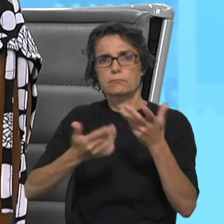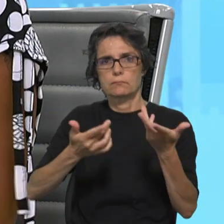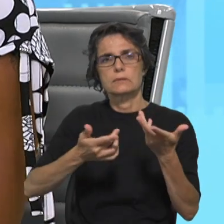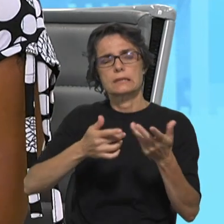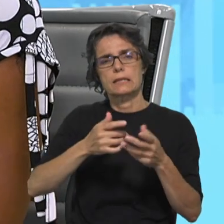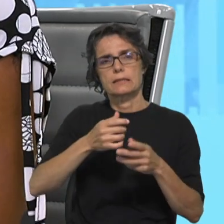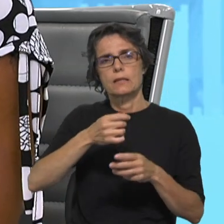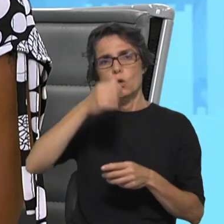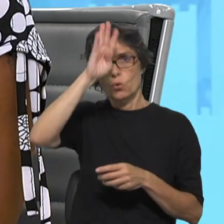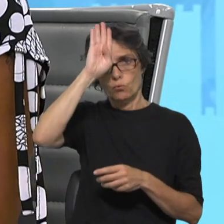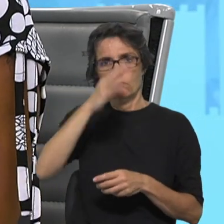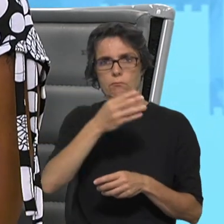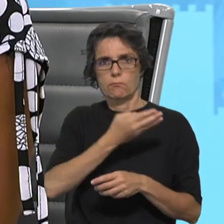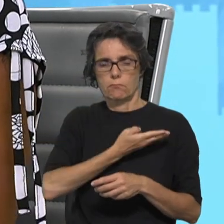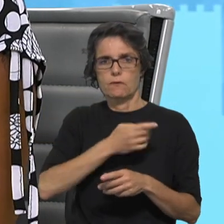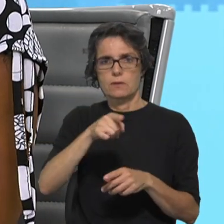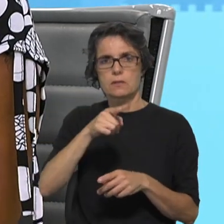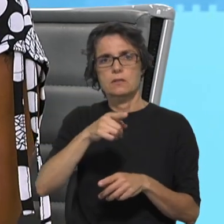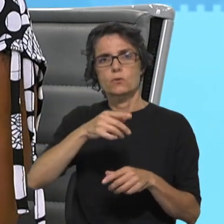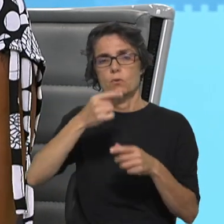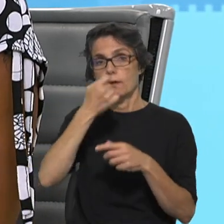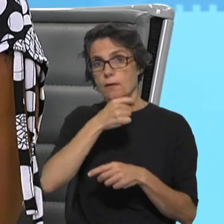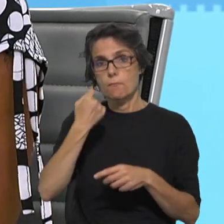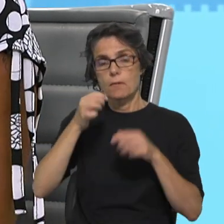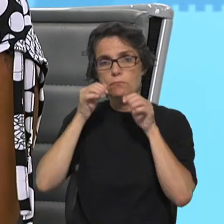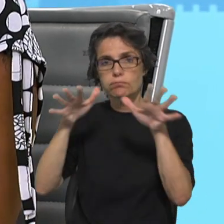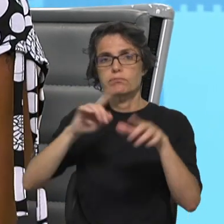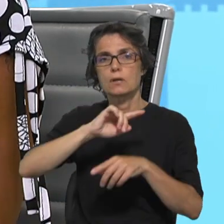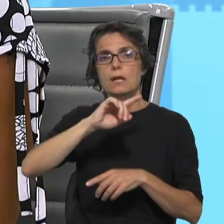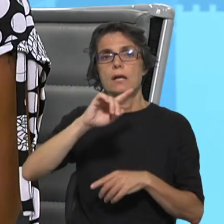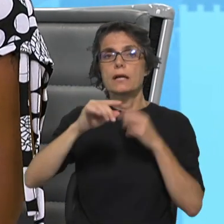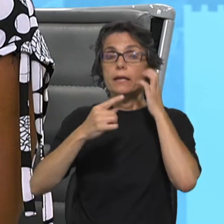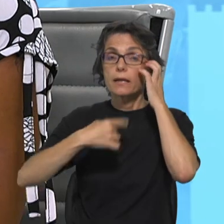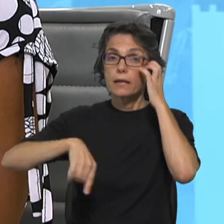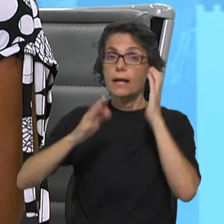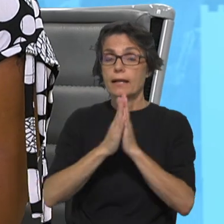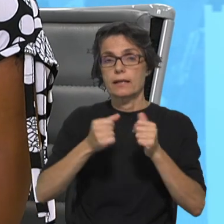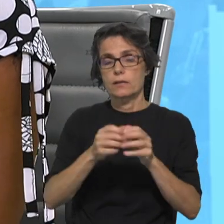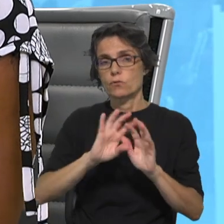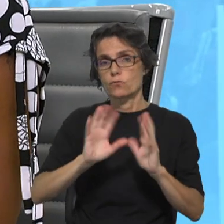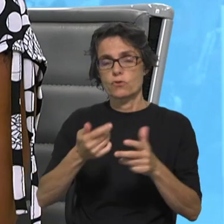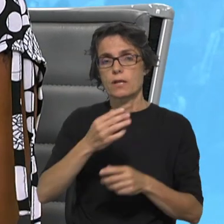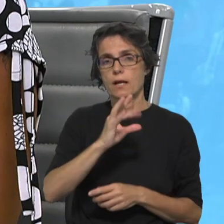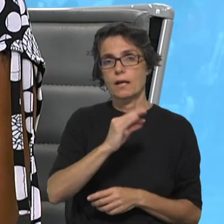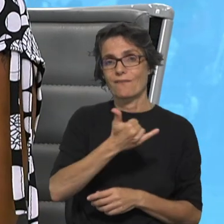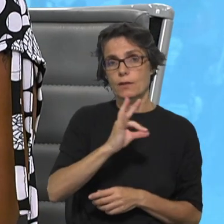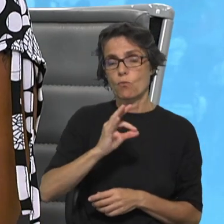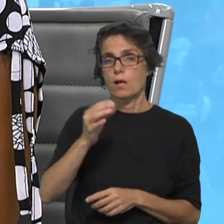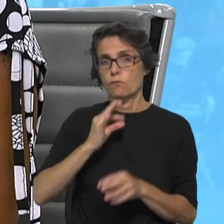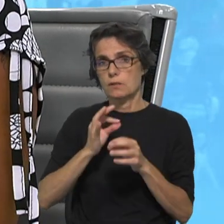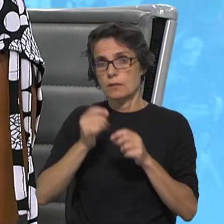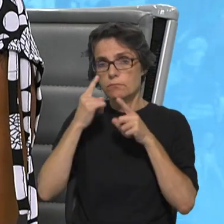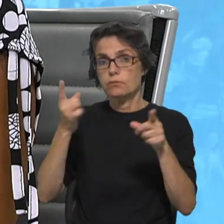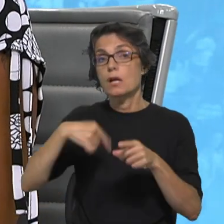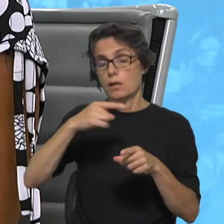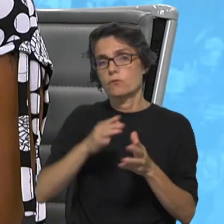maio e que vai ser celebrada por toda a Igreja a 24 de setembro, mas é uma oportunidade de ir lançando a campanha que nos chega